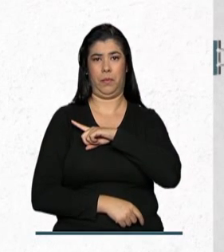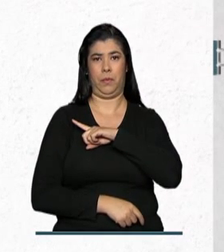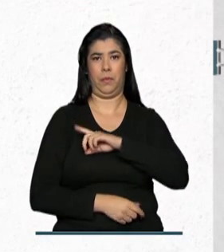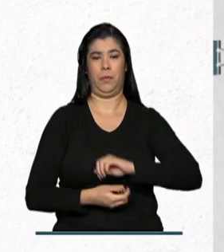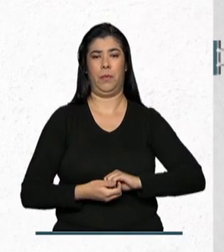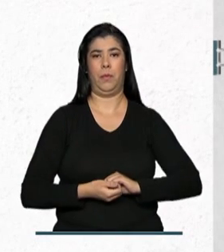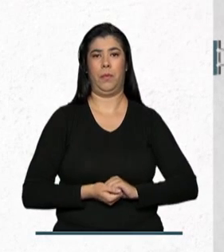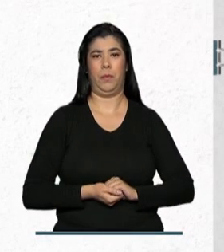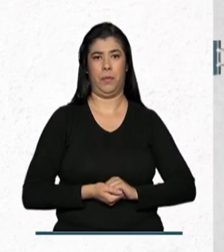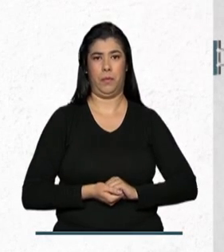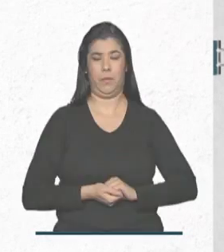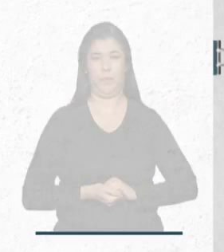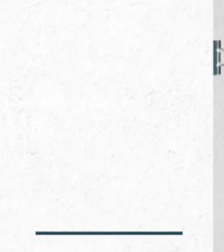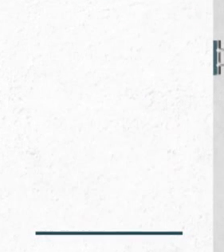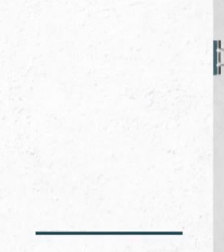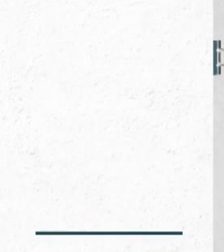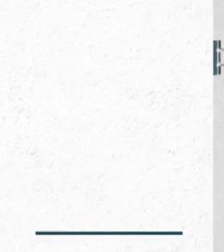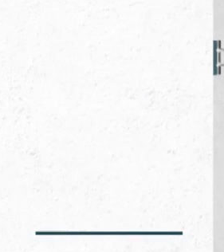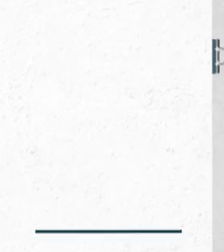.br.